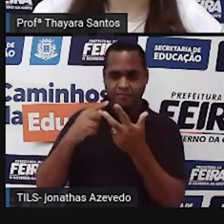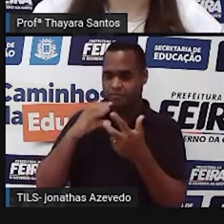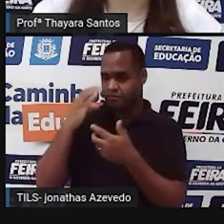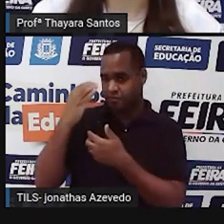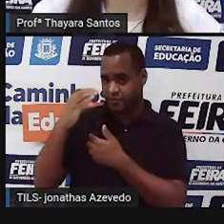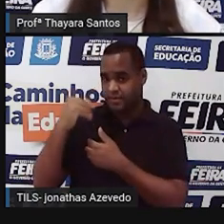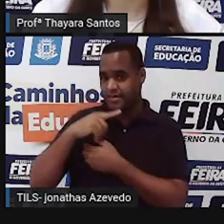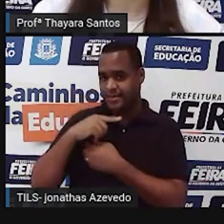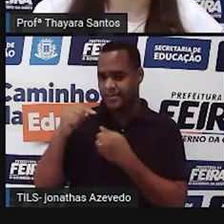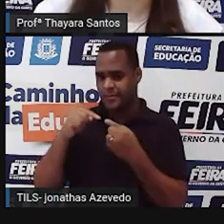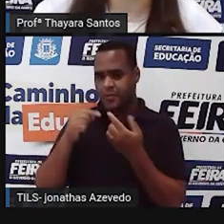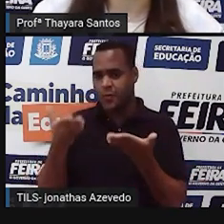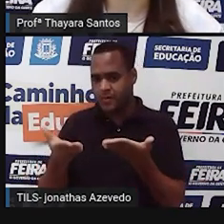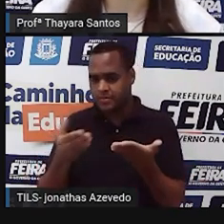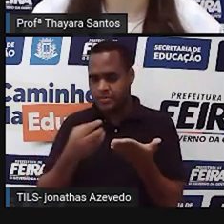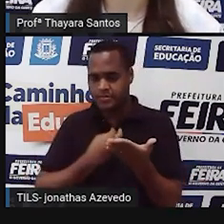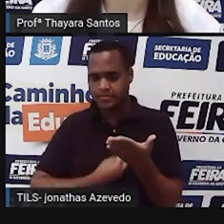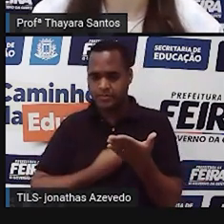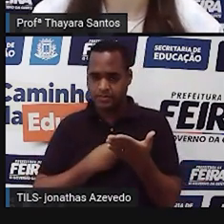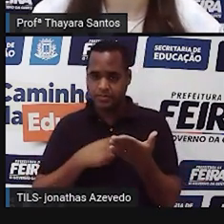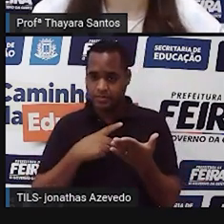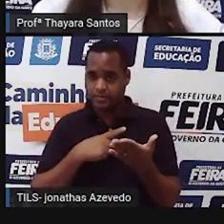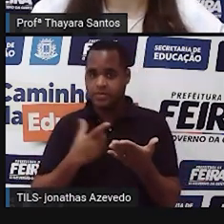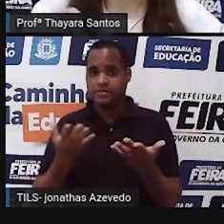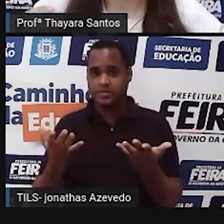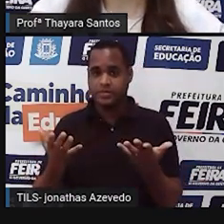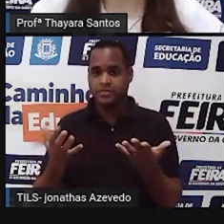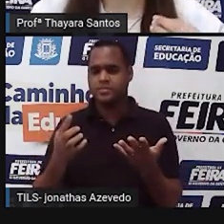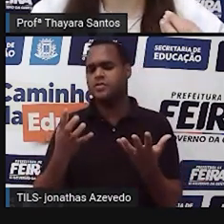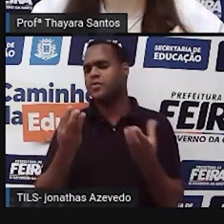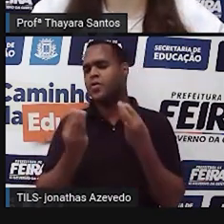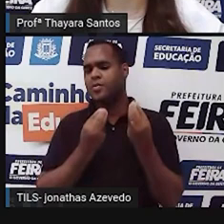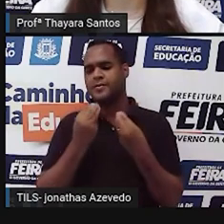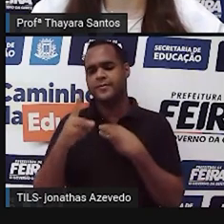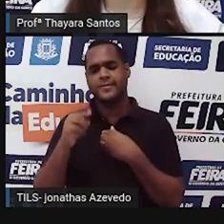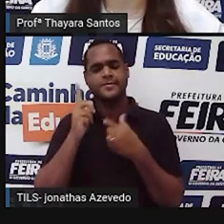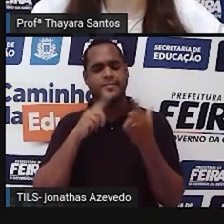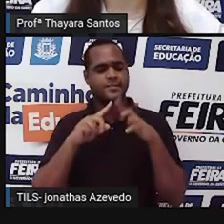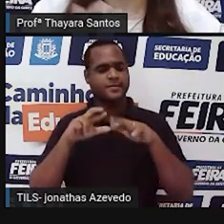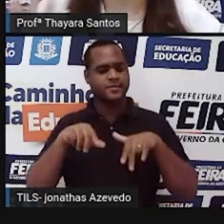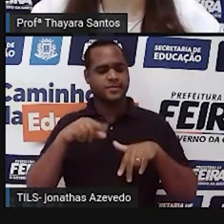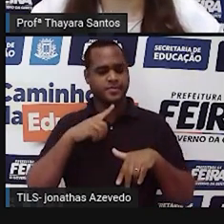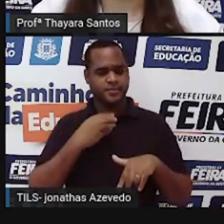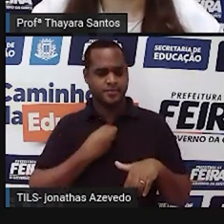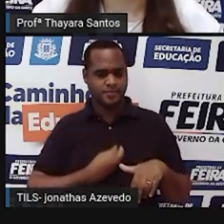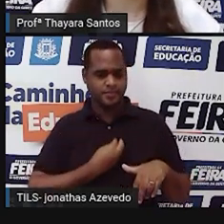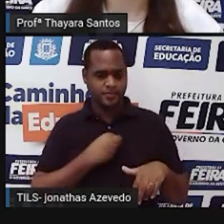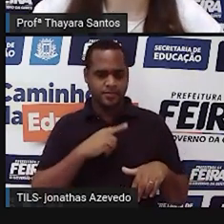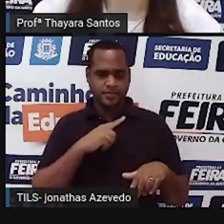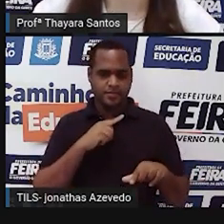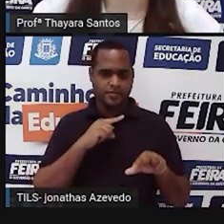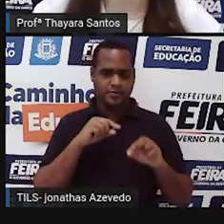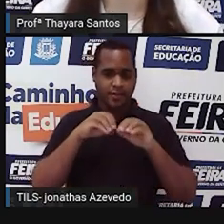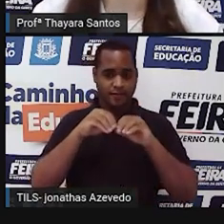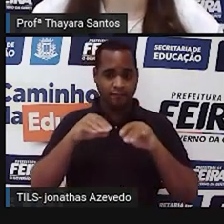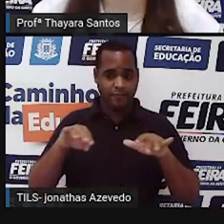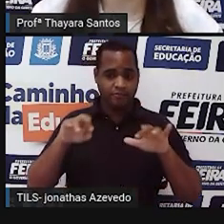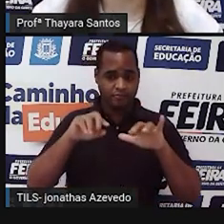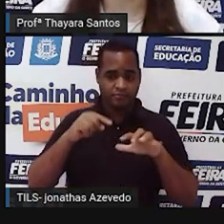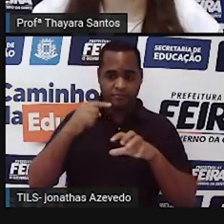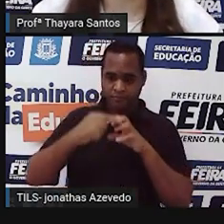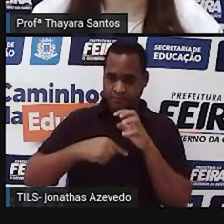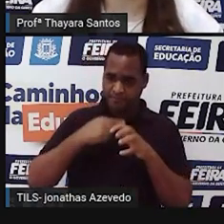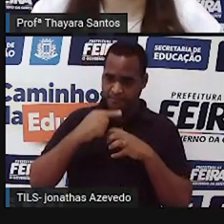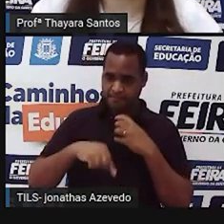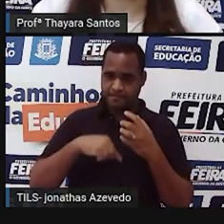ciência ainda hoje, fosse considerada uma ciência ainda hoje, como é que a gente ia garantir se existem vários horóscopos espalhados pelo mundo? Não